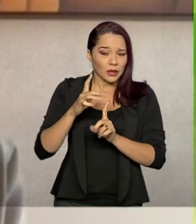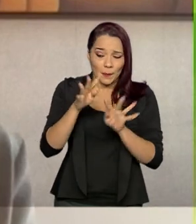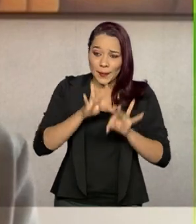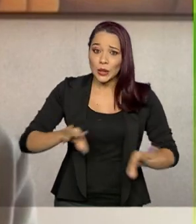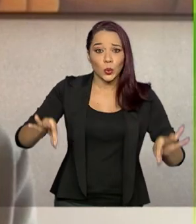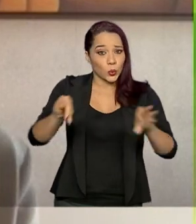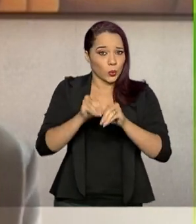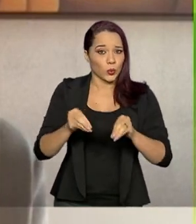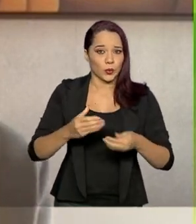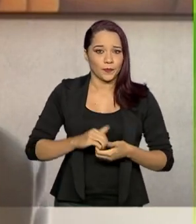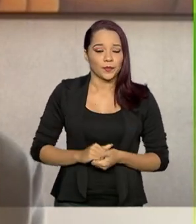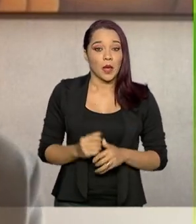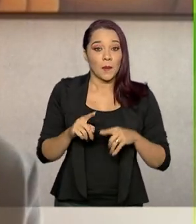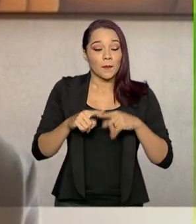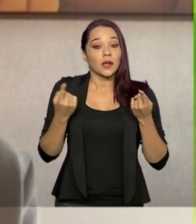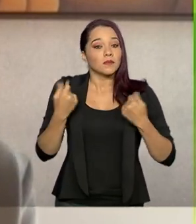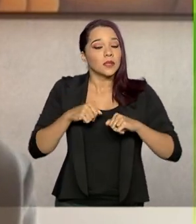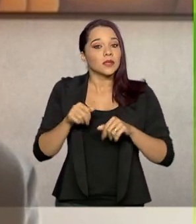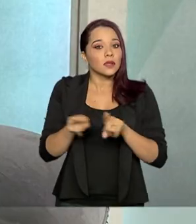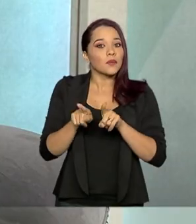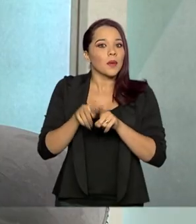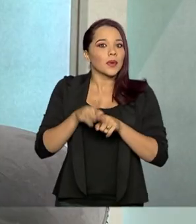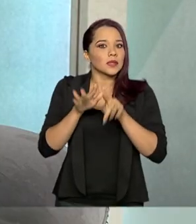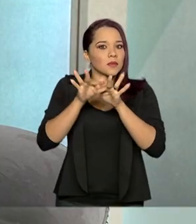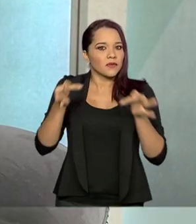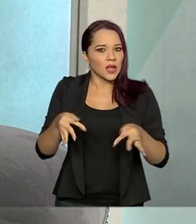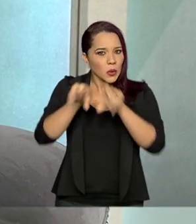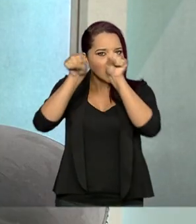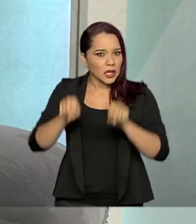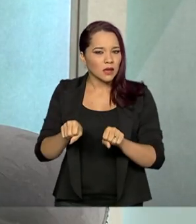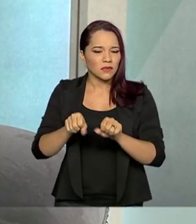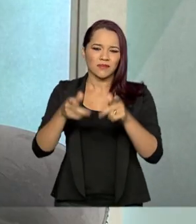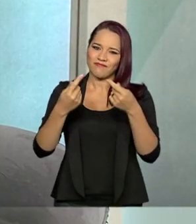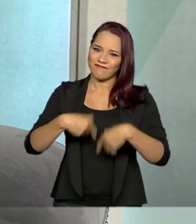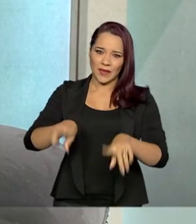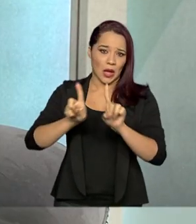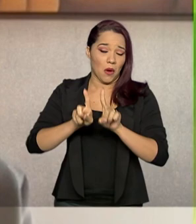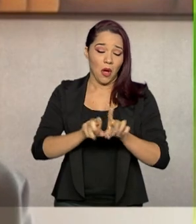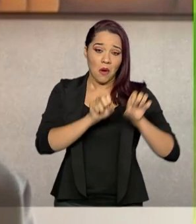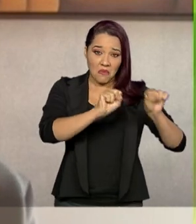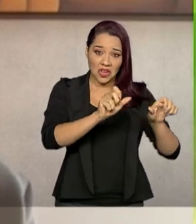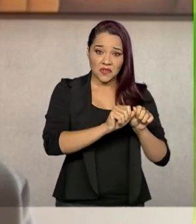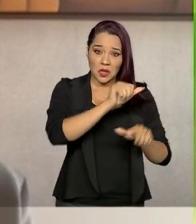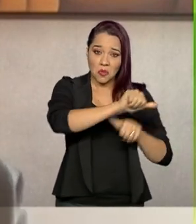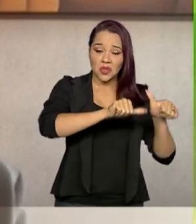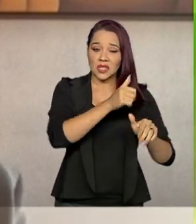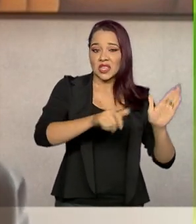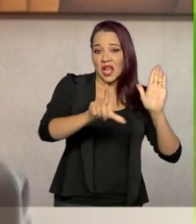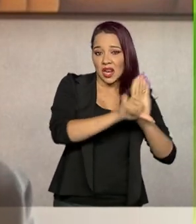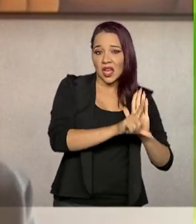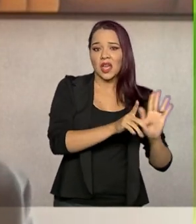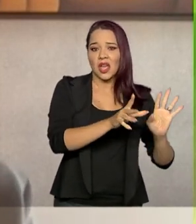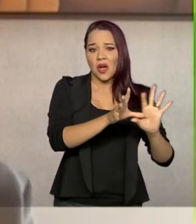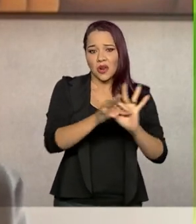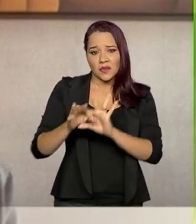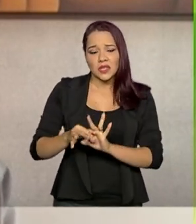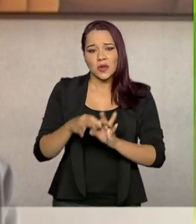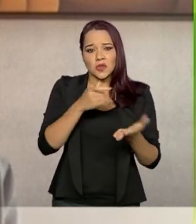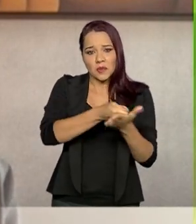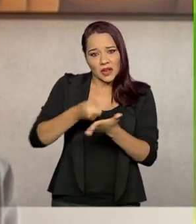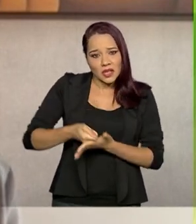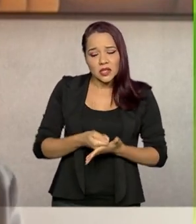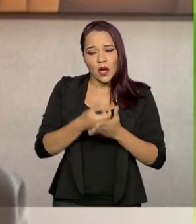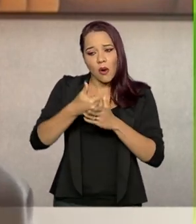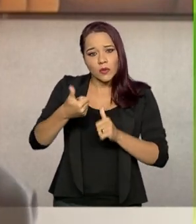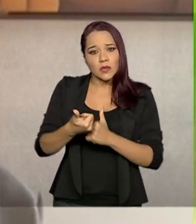todo mundo. Mas a gente precisa disso para simplificar o sistema? Não necessariamente. A gente pode fazer alterações em leis, unificação de obrigação acessória,